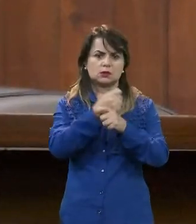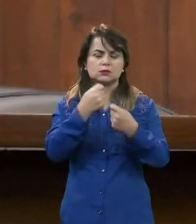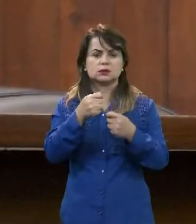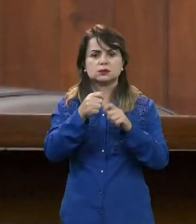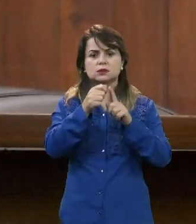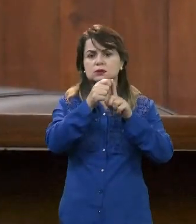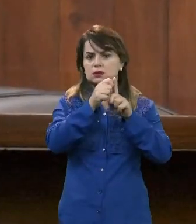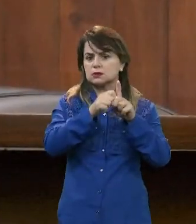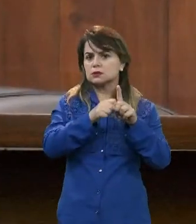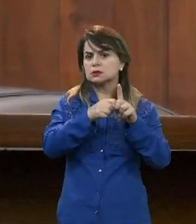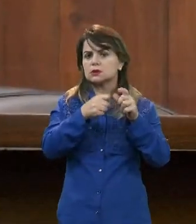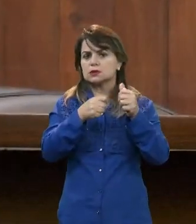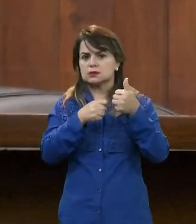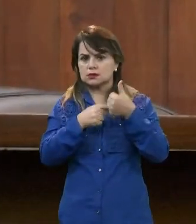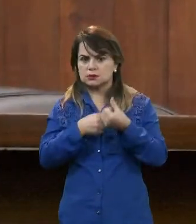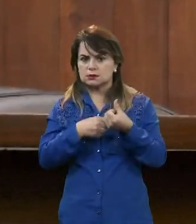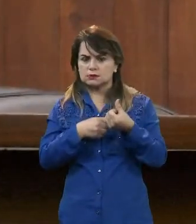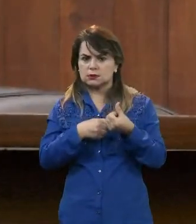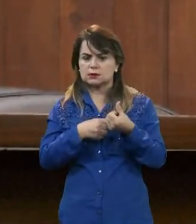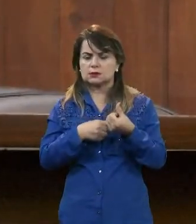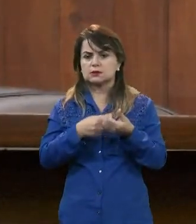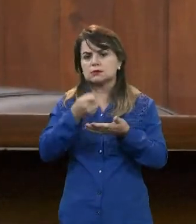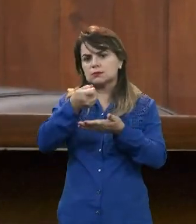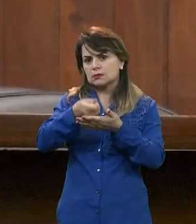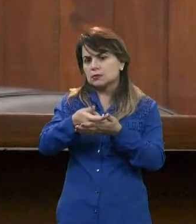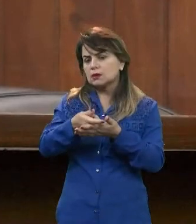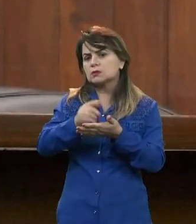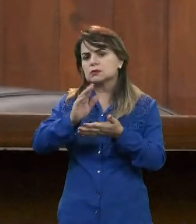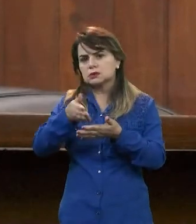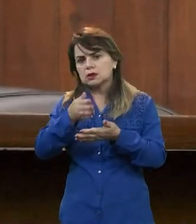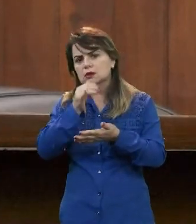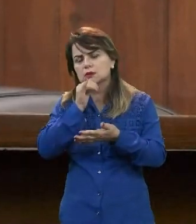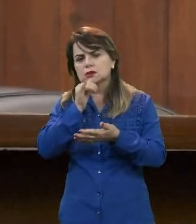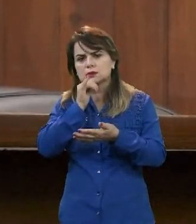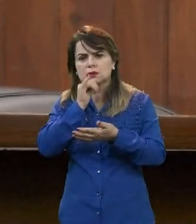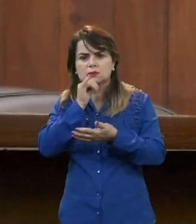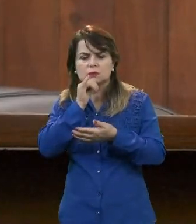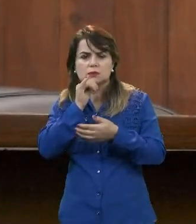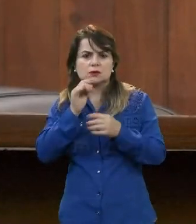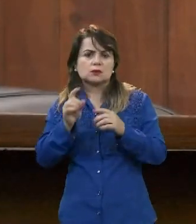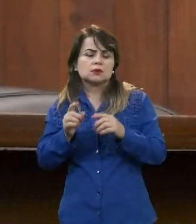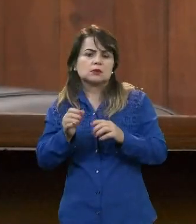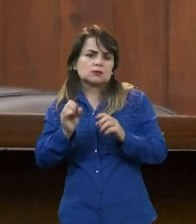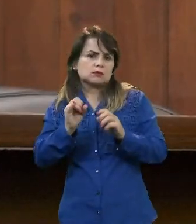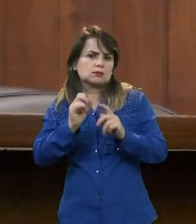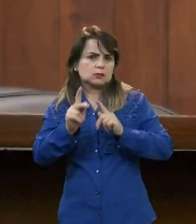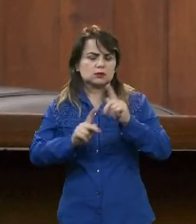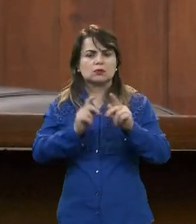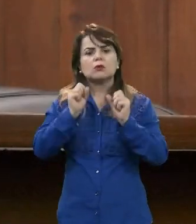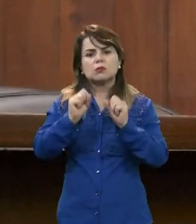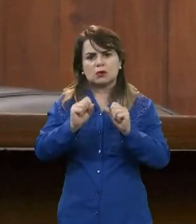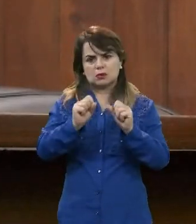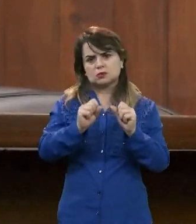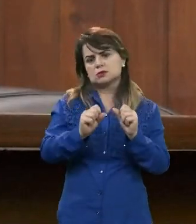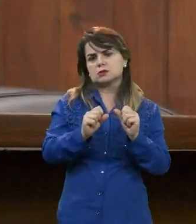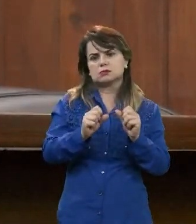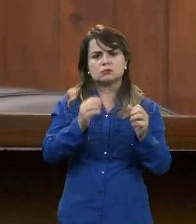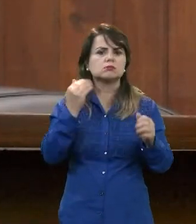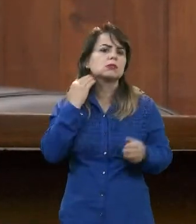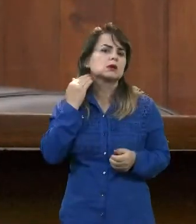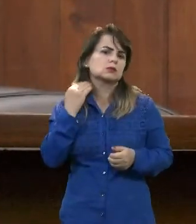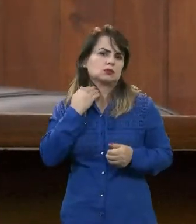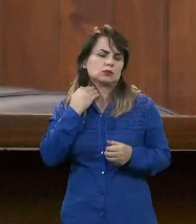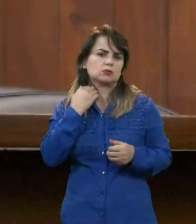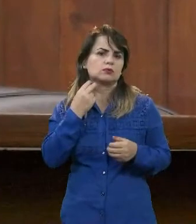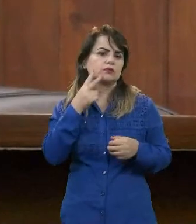Agora, existe também hoje no mercado que existe a portabilidade de crédito, um banco para o outro, que aí o servidor pode escolher a melhor taxa